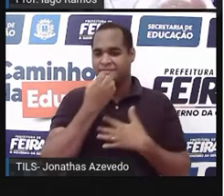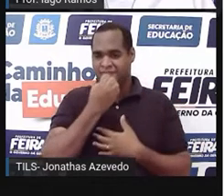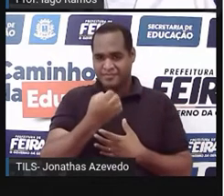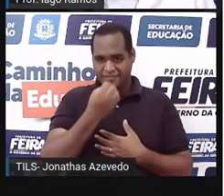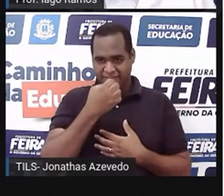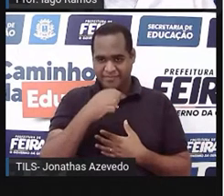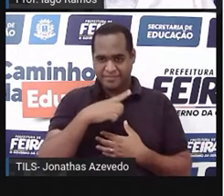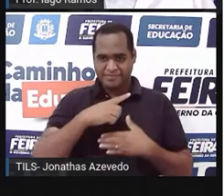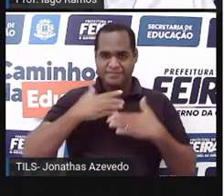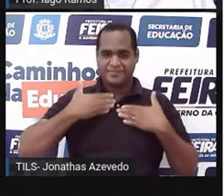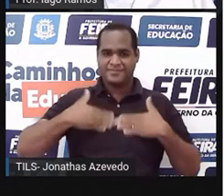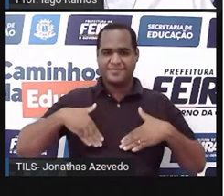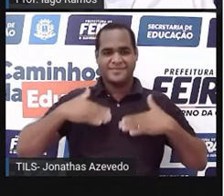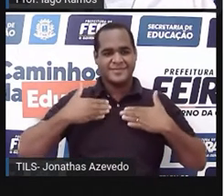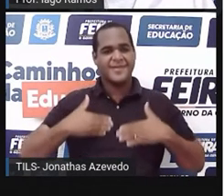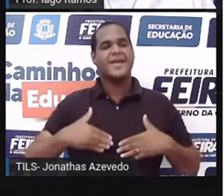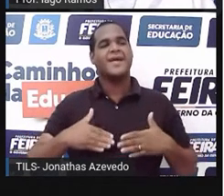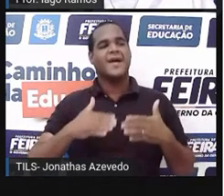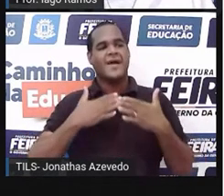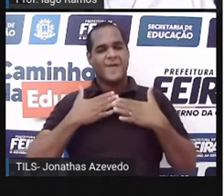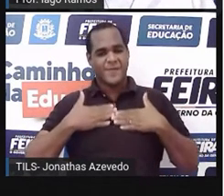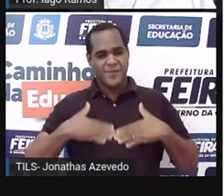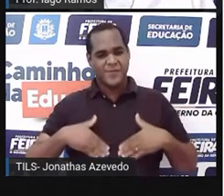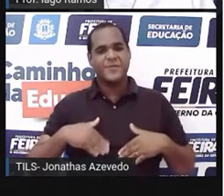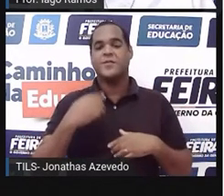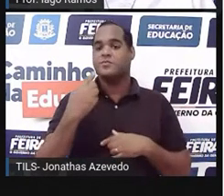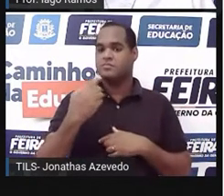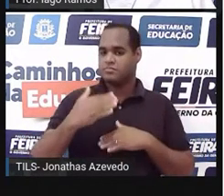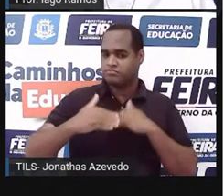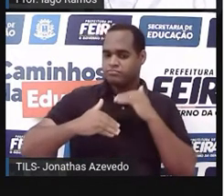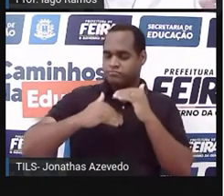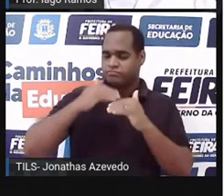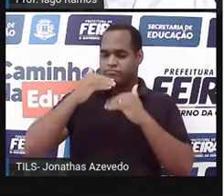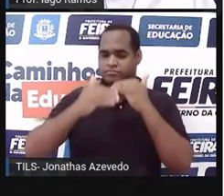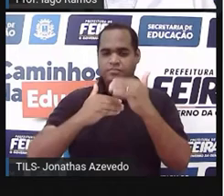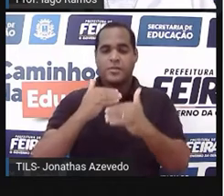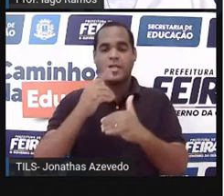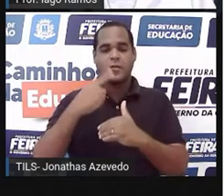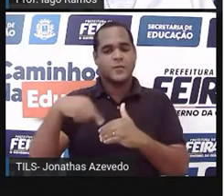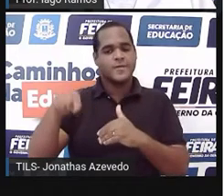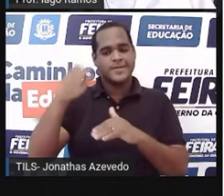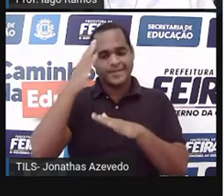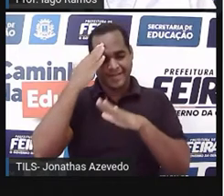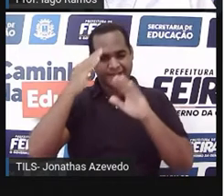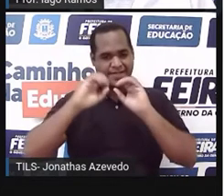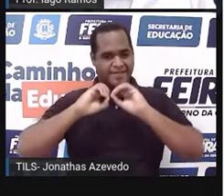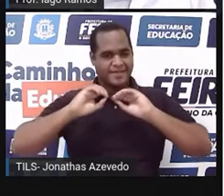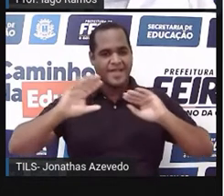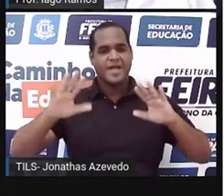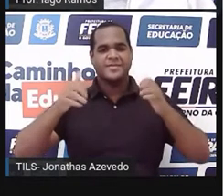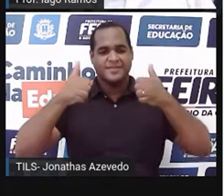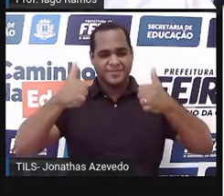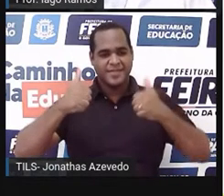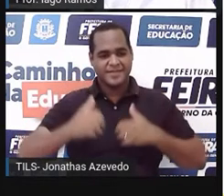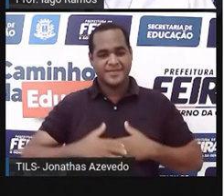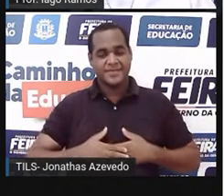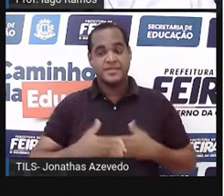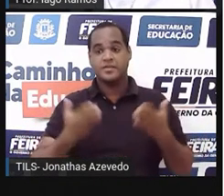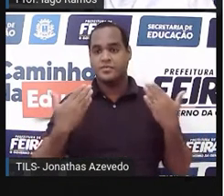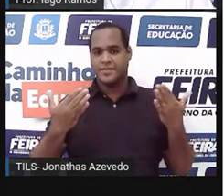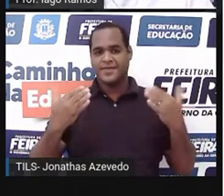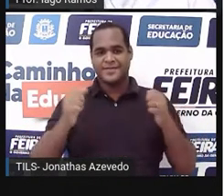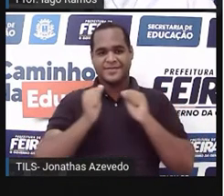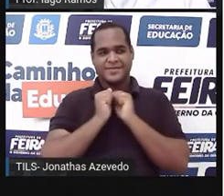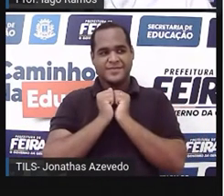devagarinho, uma coisa de cada vez, para que a gente consiga entender tudo direitinho, beleza? Beleza? Então, Vicar, vamos